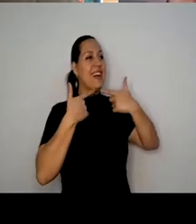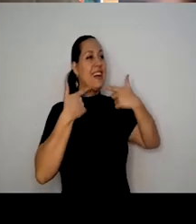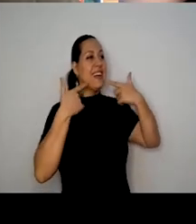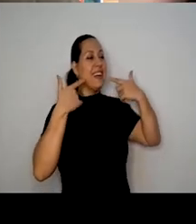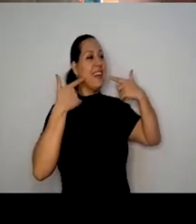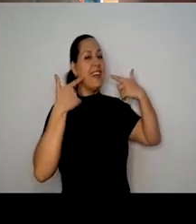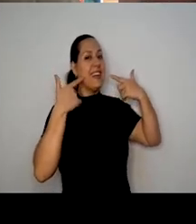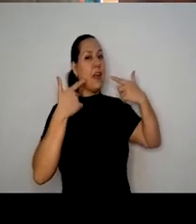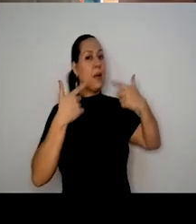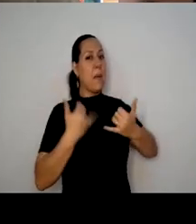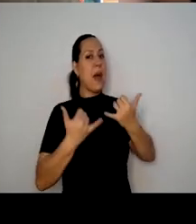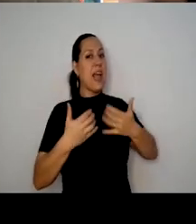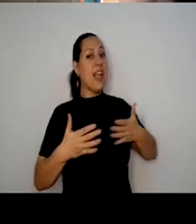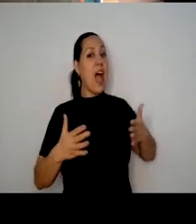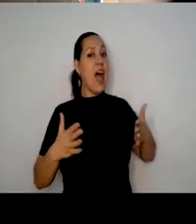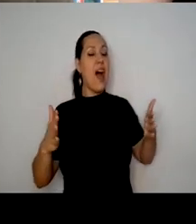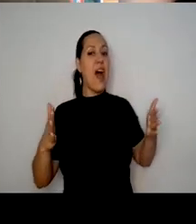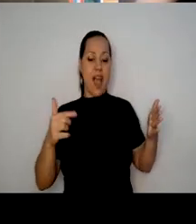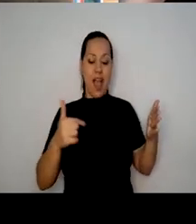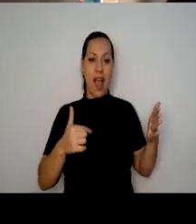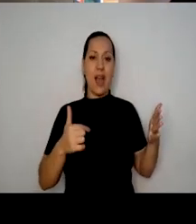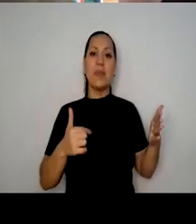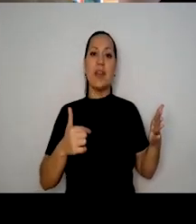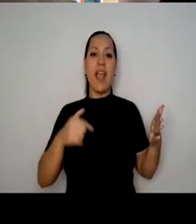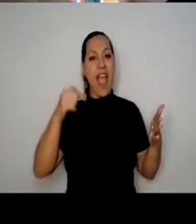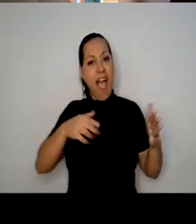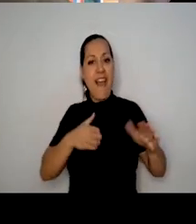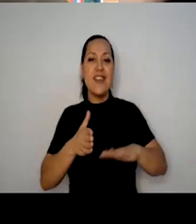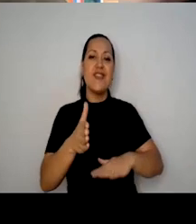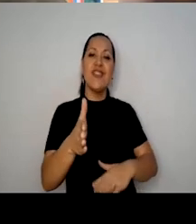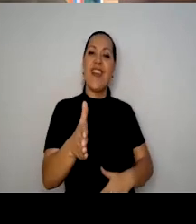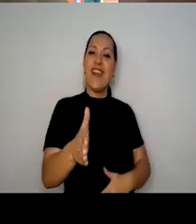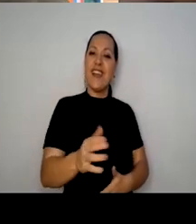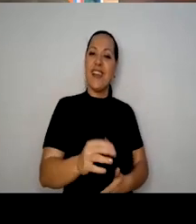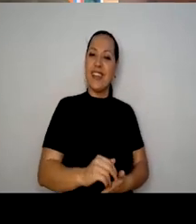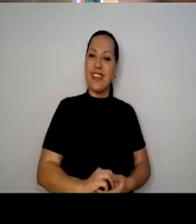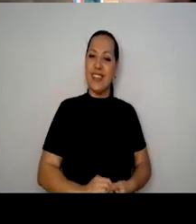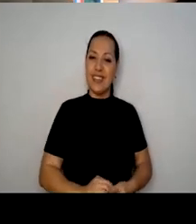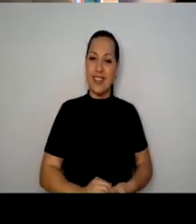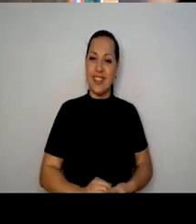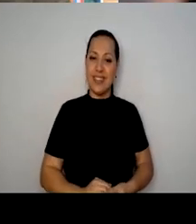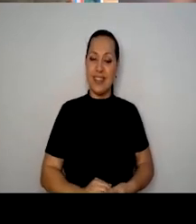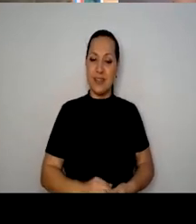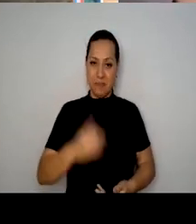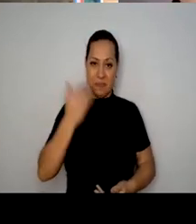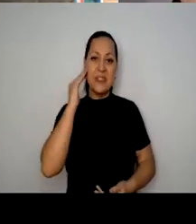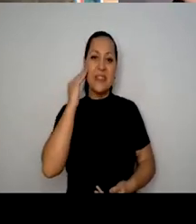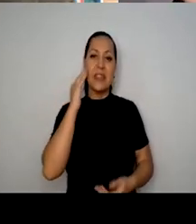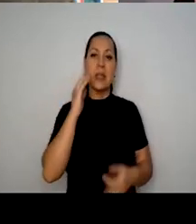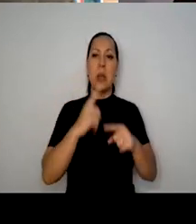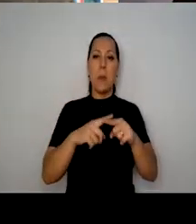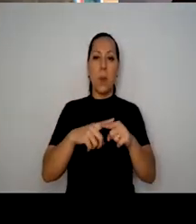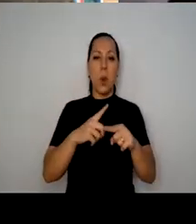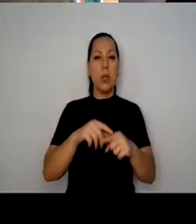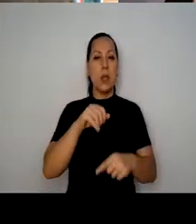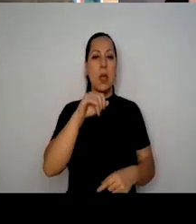abertura. E aí, é aí que a gente entra. Entendeu? Porque quando o outro